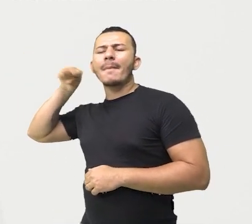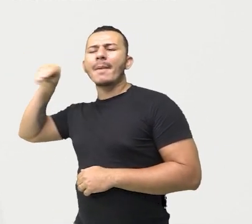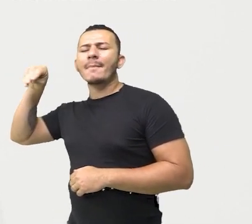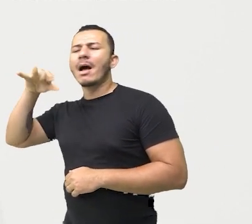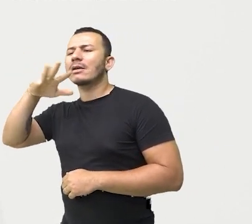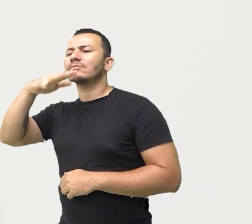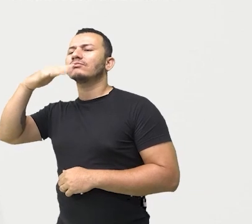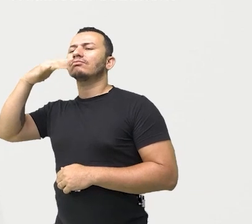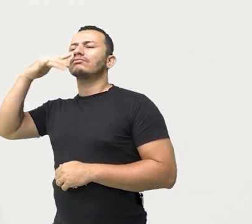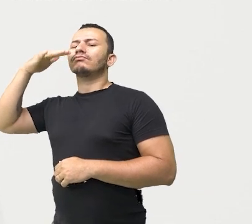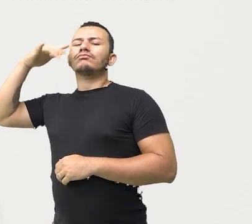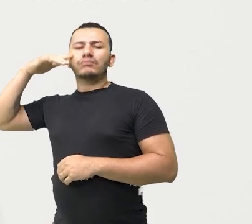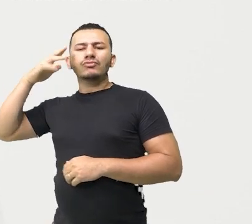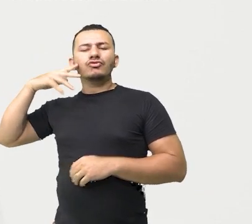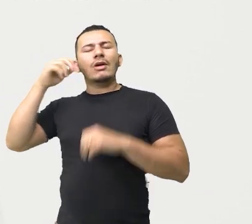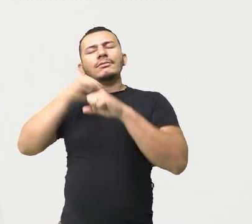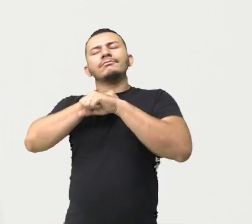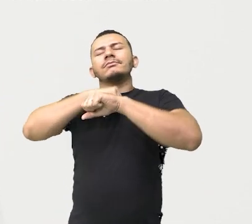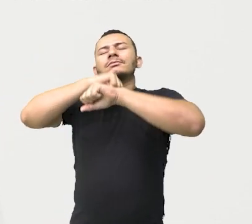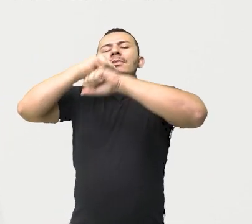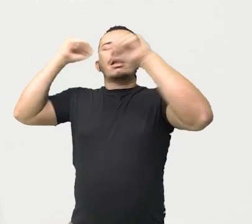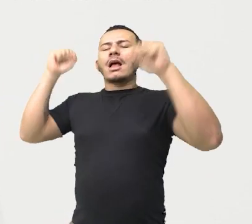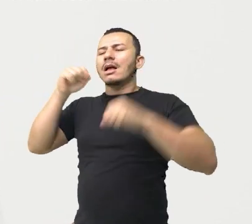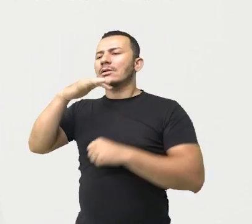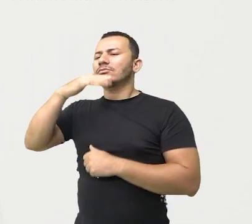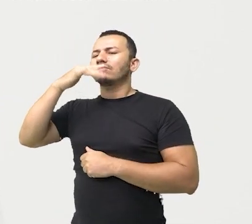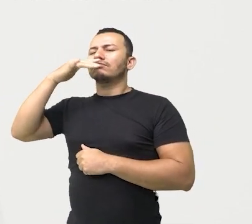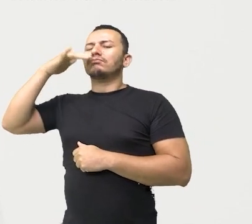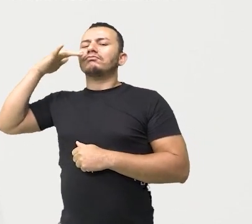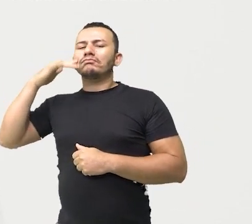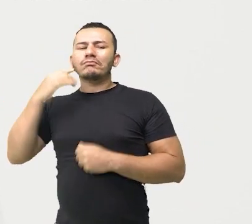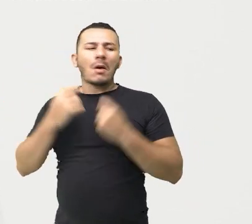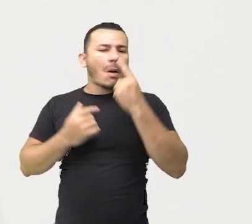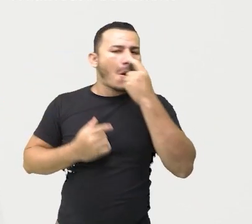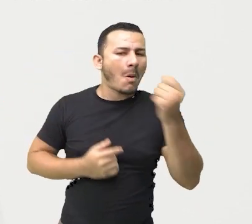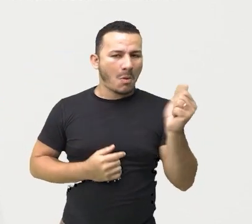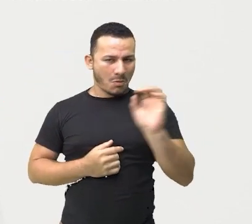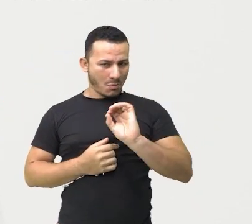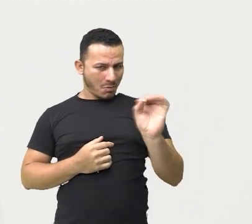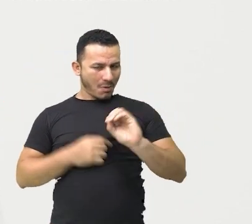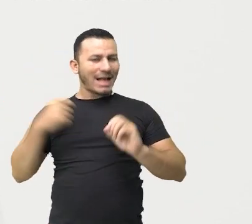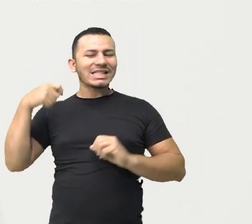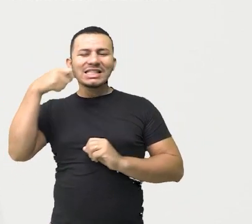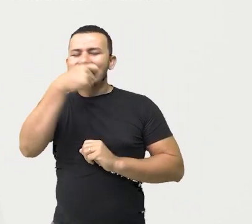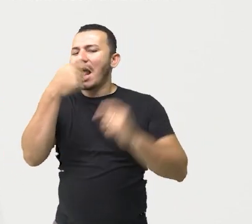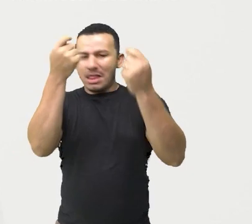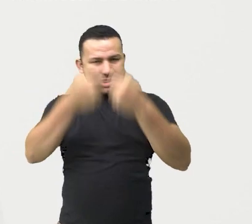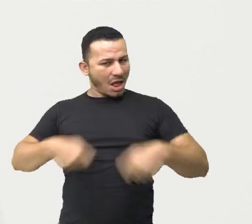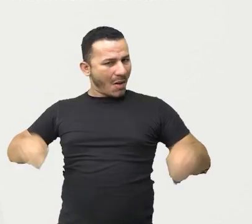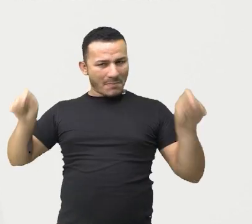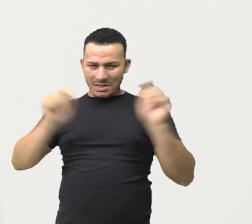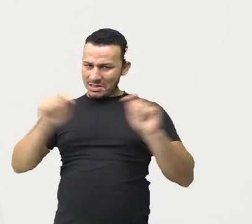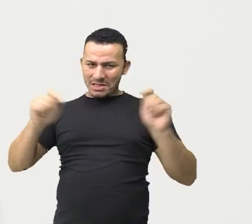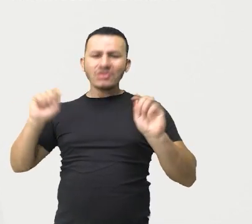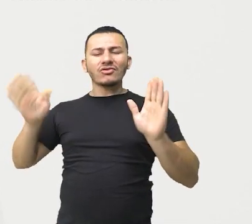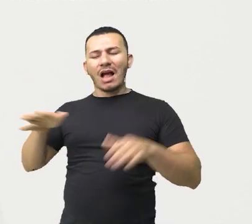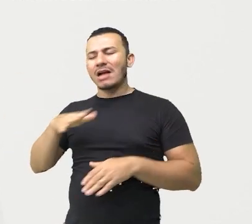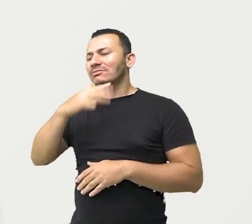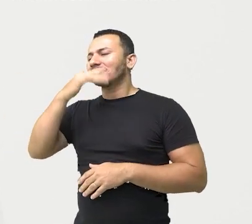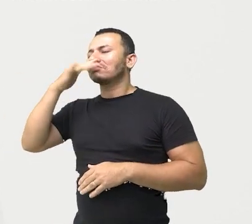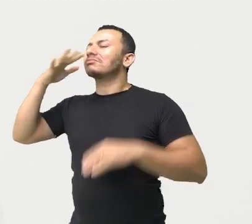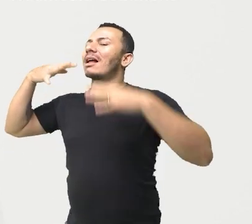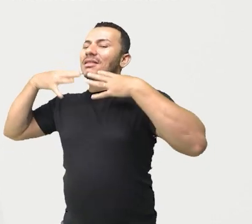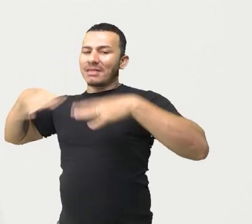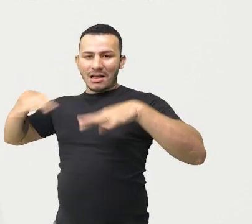acordava com um hálito muito bom, muito cheiroso, certo? Não precisava nem escovar o dente aqui. E observe que o